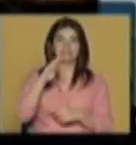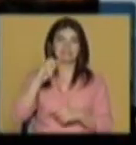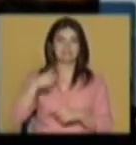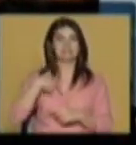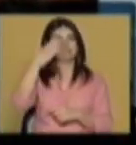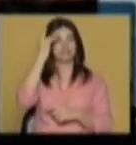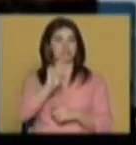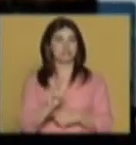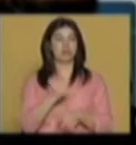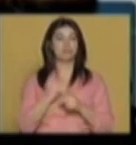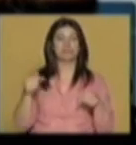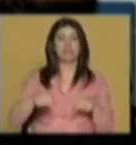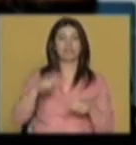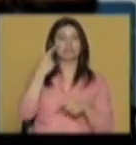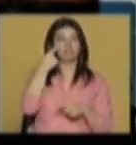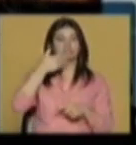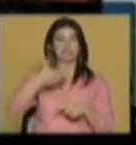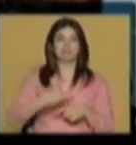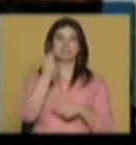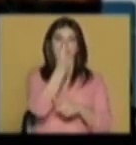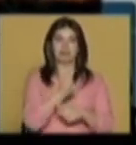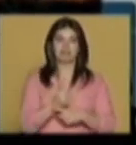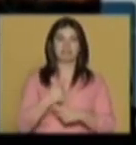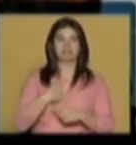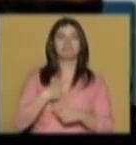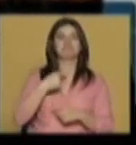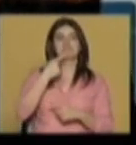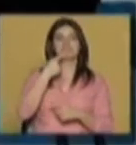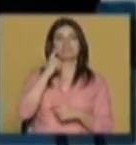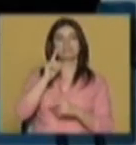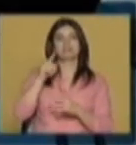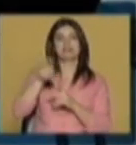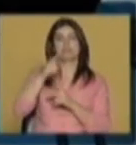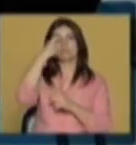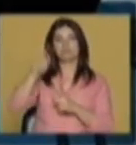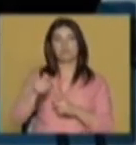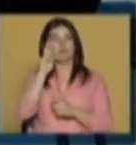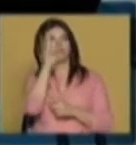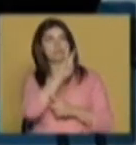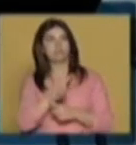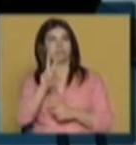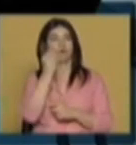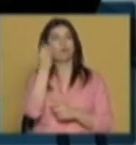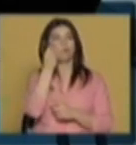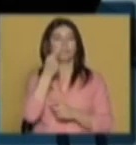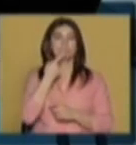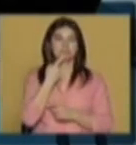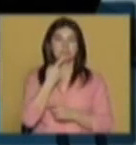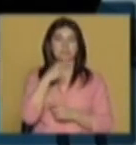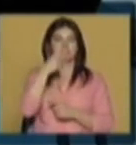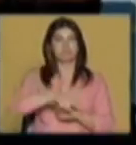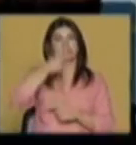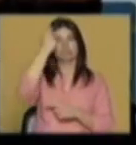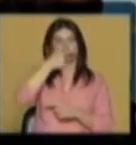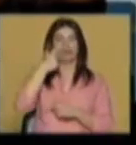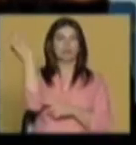concepção do que hoje é a experiência de arte, nós pensamos, inclusivamente, no polo do receptor, e este hoje tem já alguma história na